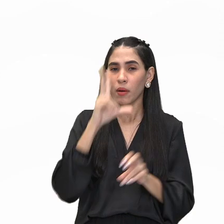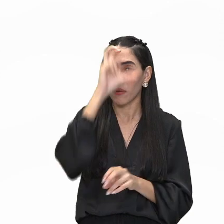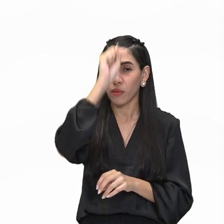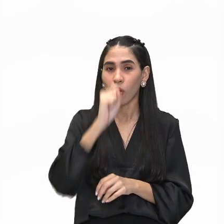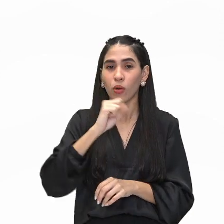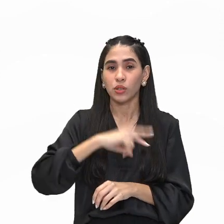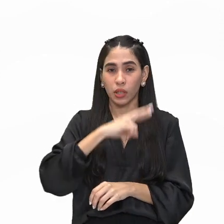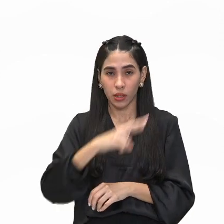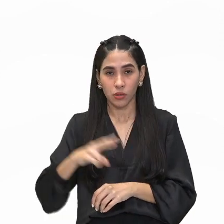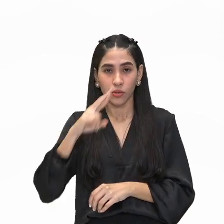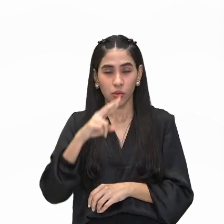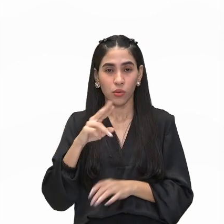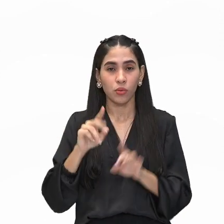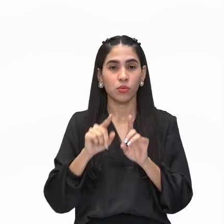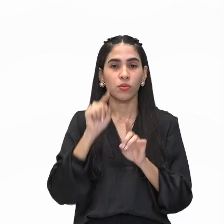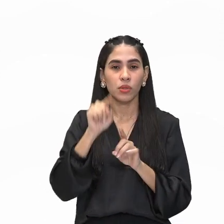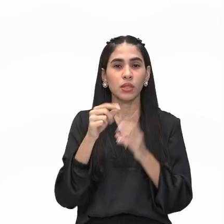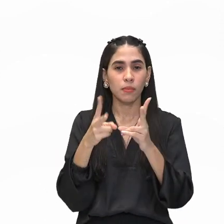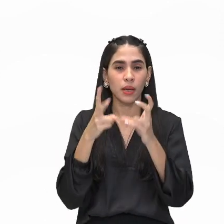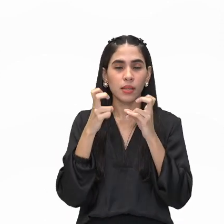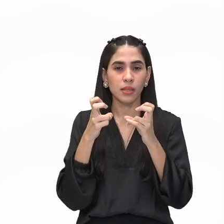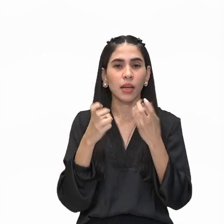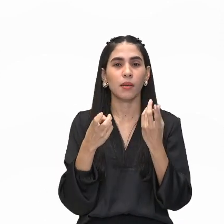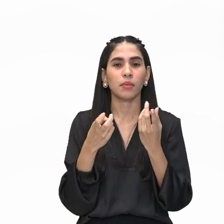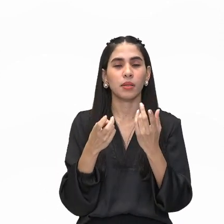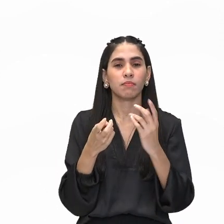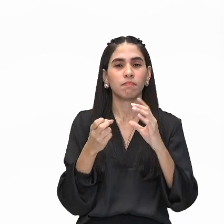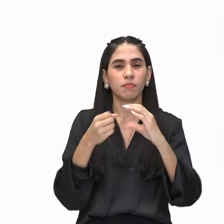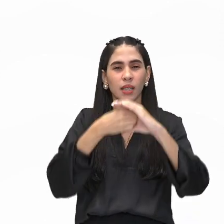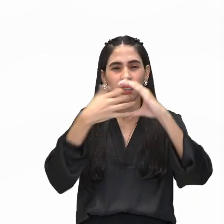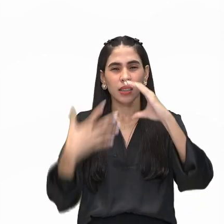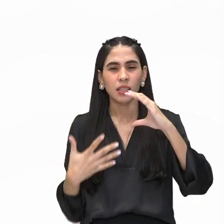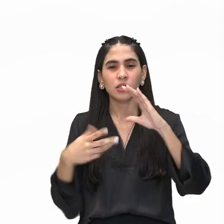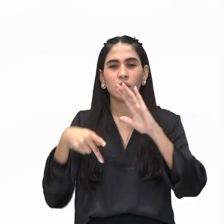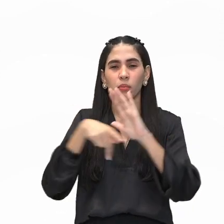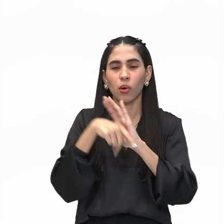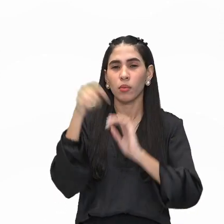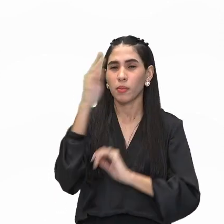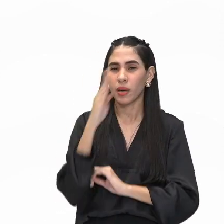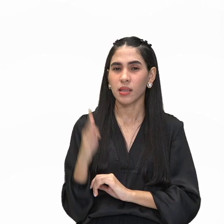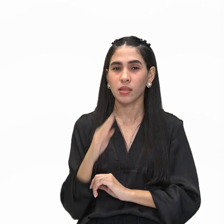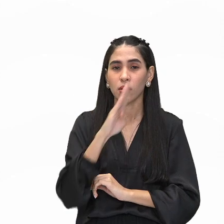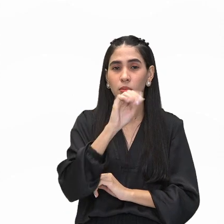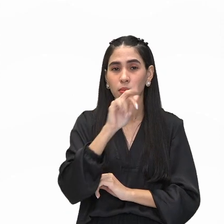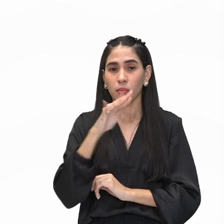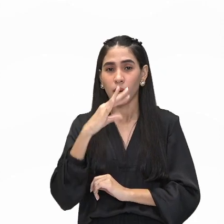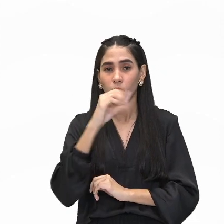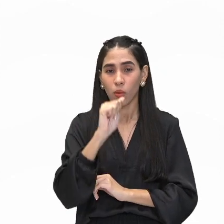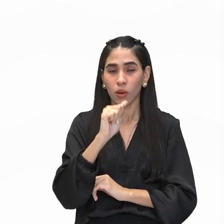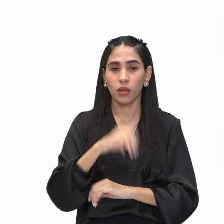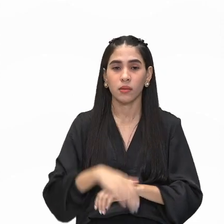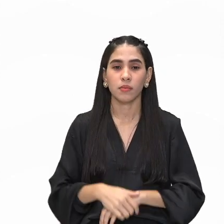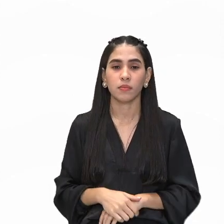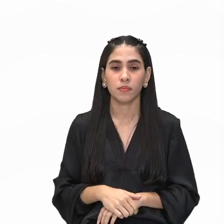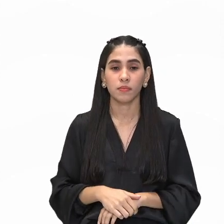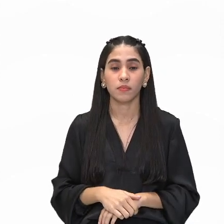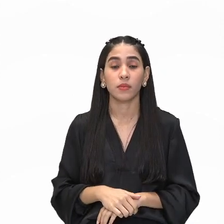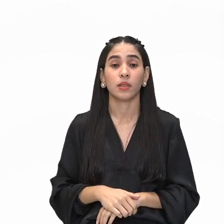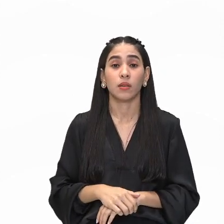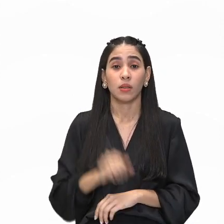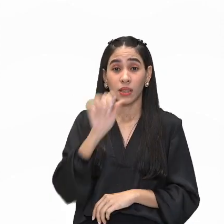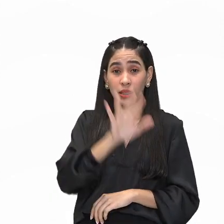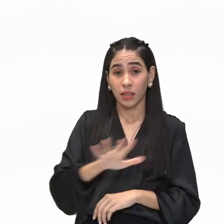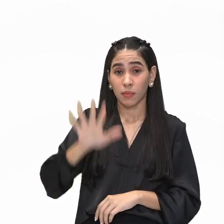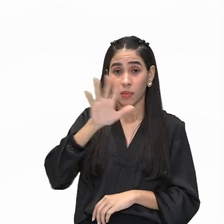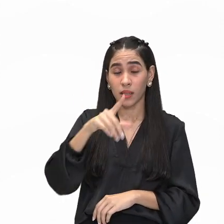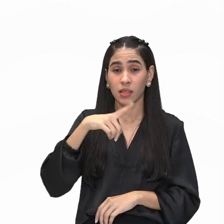são os destaques da arquitetura barroca no Brasil, como vocês podem observar. O interior tem